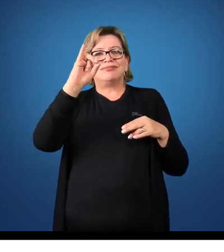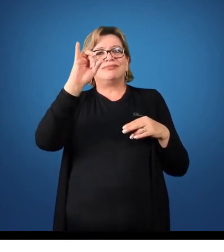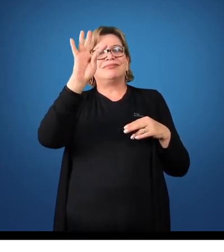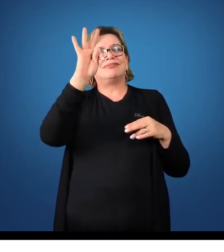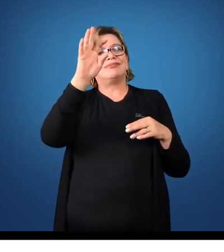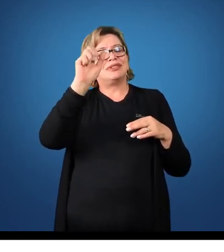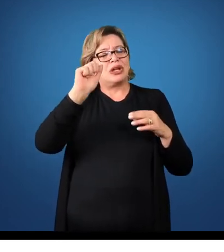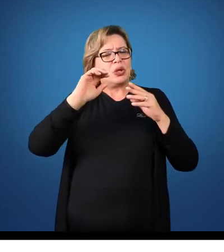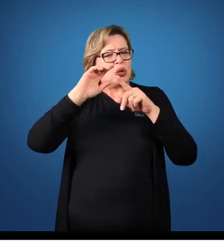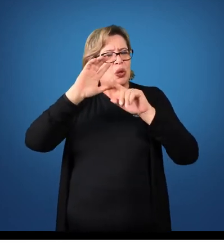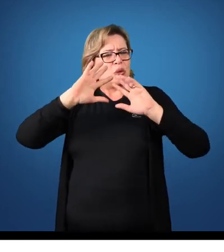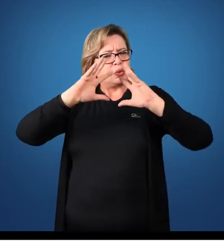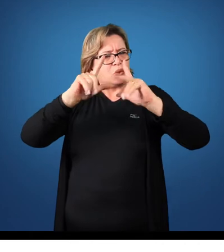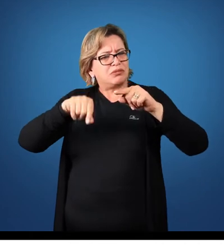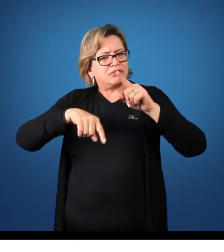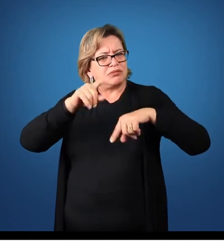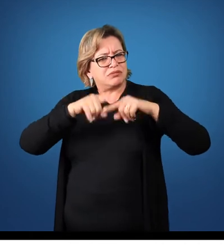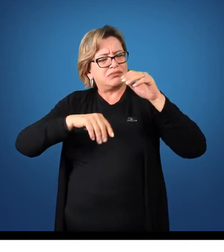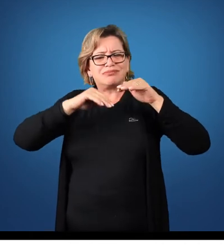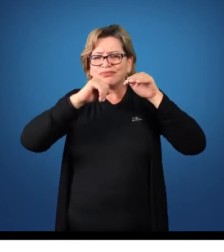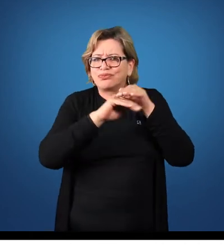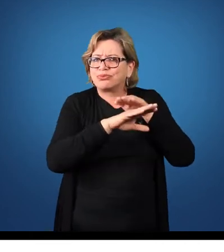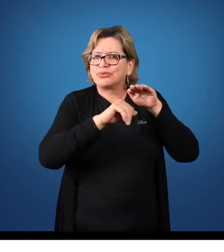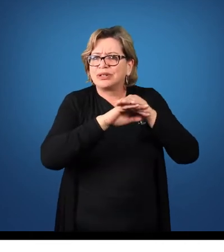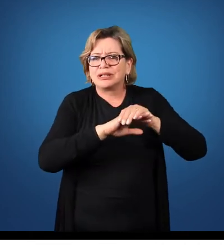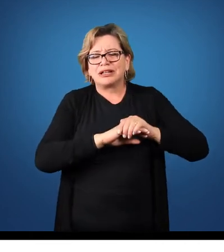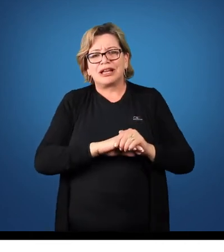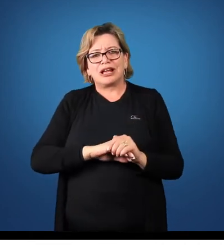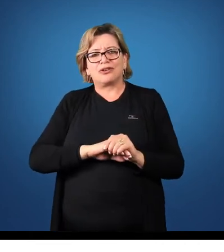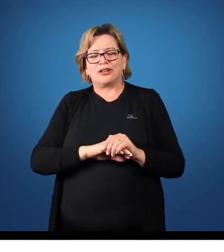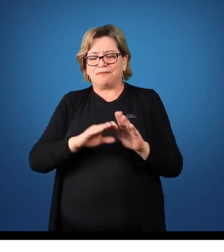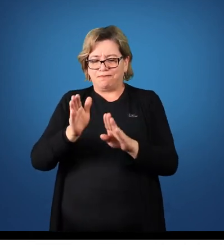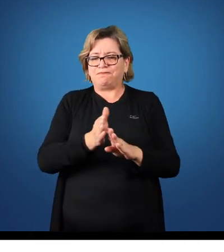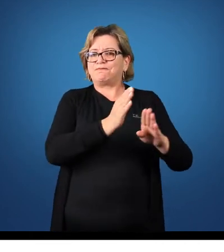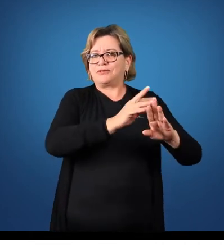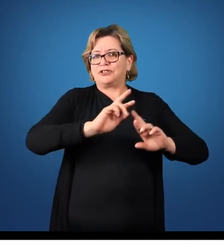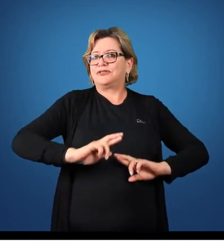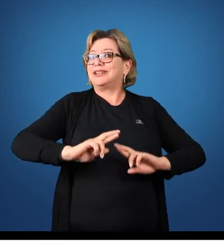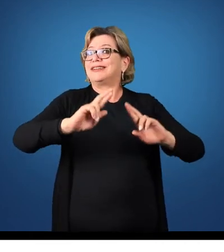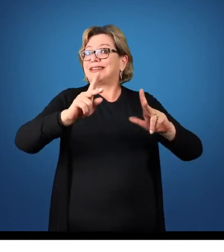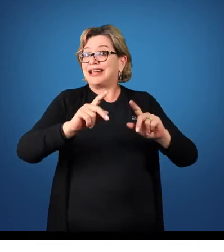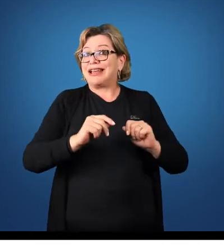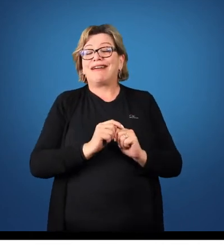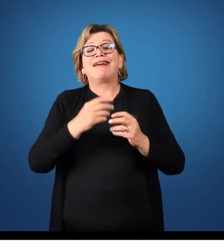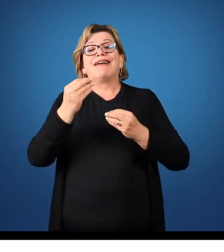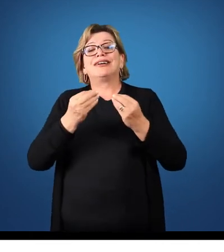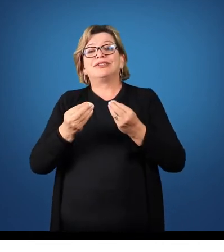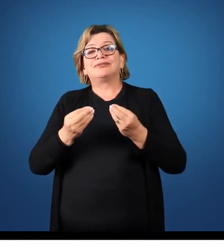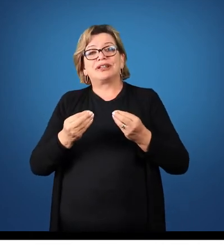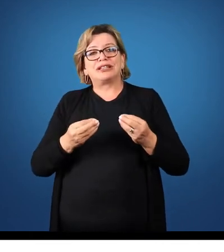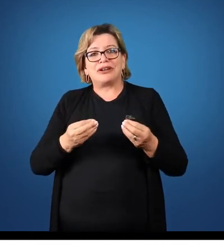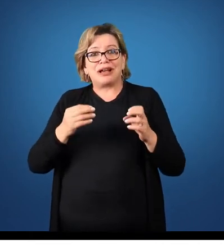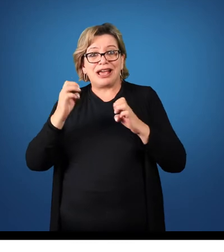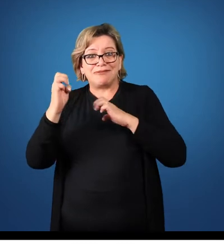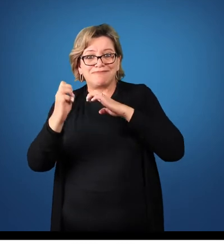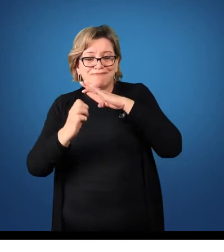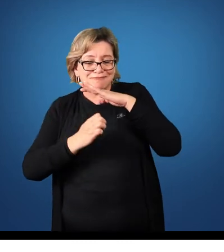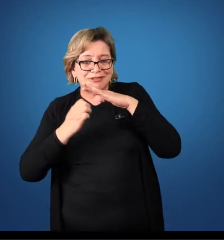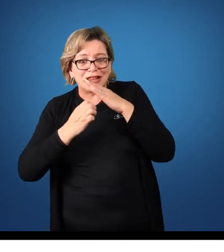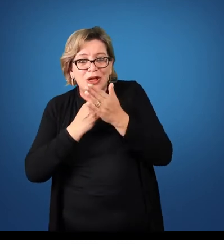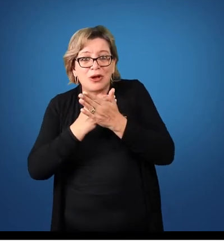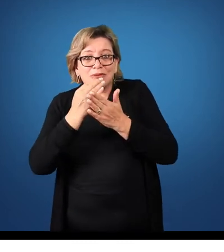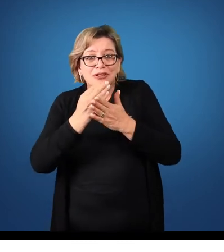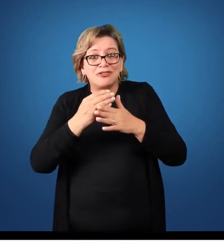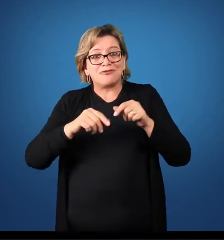produzido está em estoque. Agora uma outra situação. Esta mesma empresa, ela começou a produzir